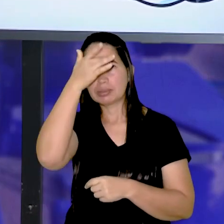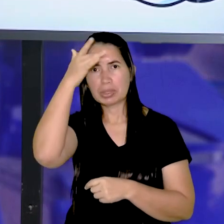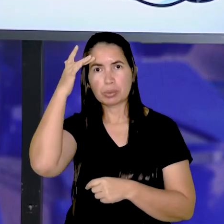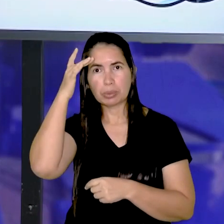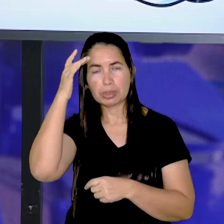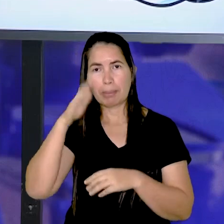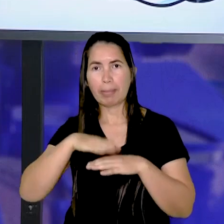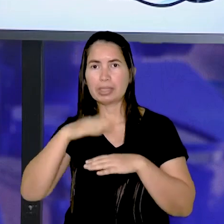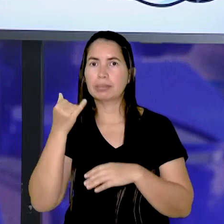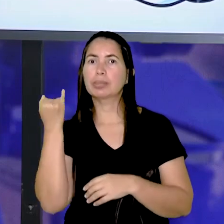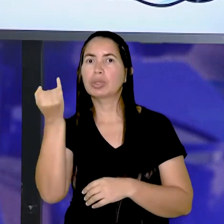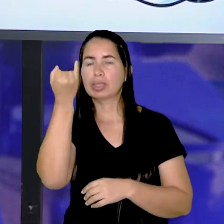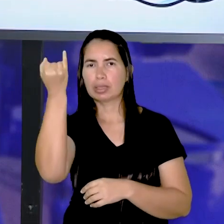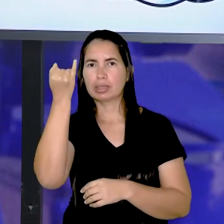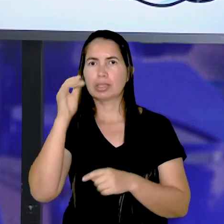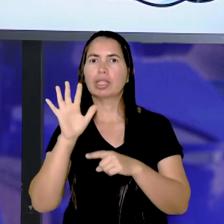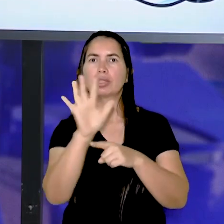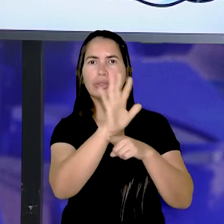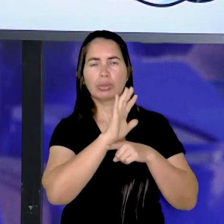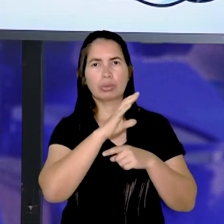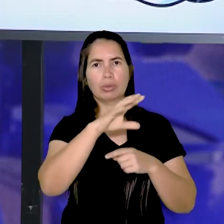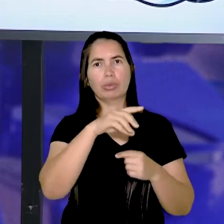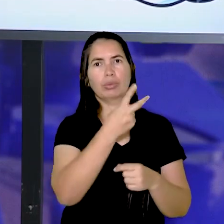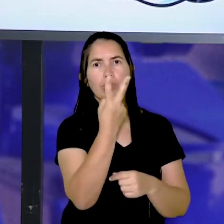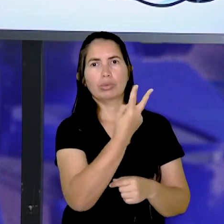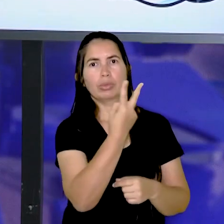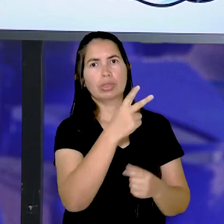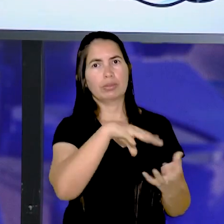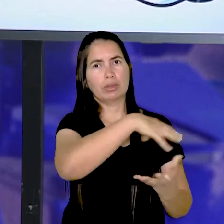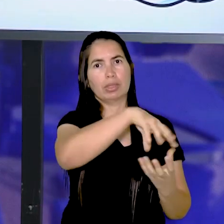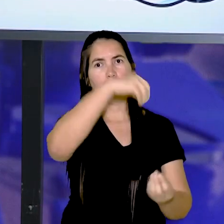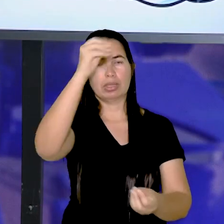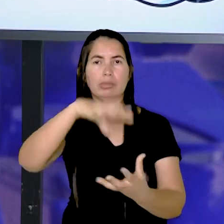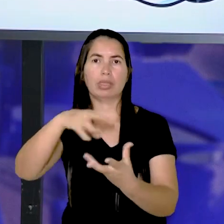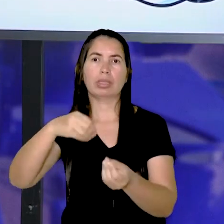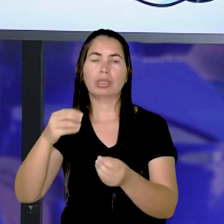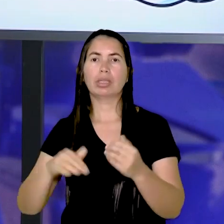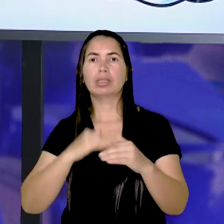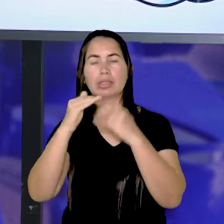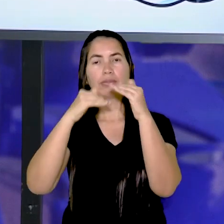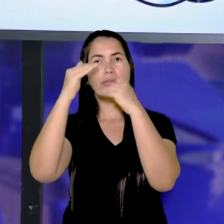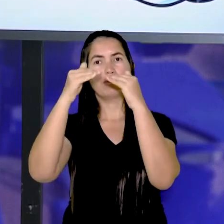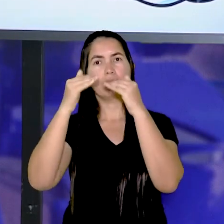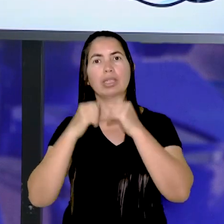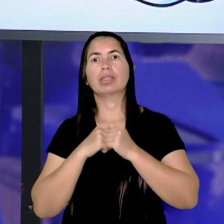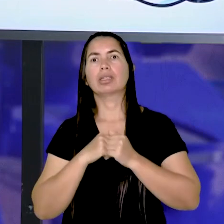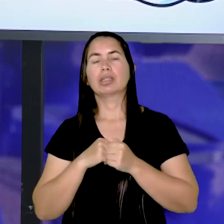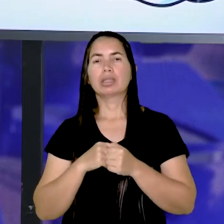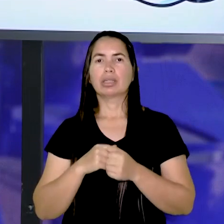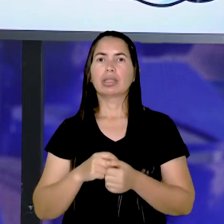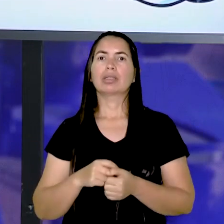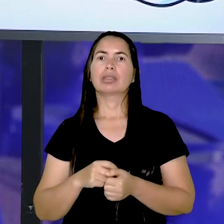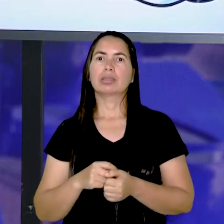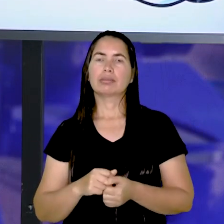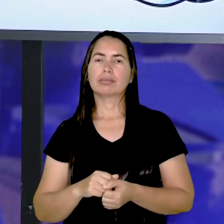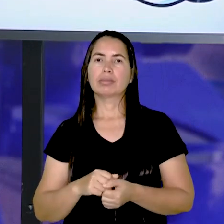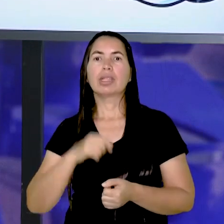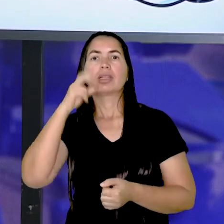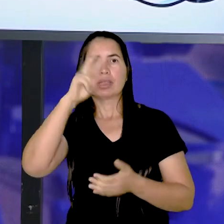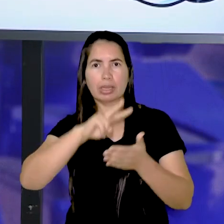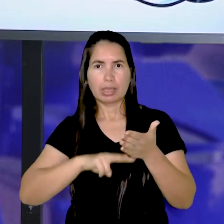principais que ajudou os fantasmas a desenvolver esse dilema. Então, vocês vão lá,